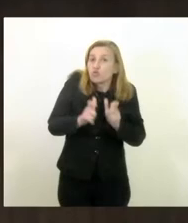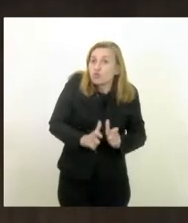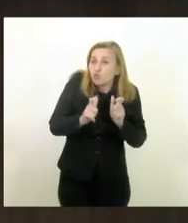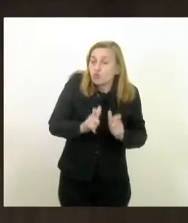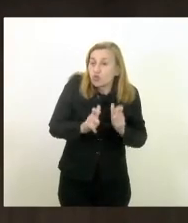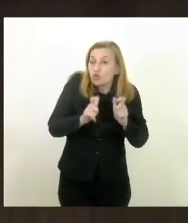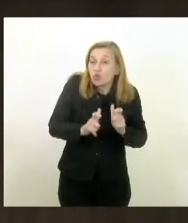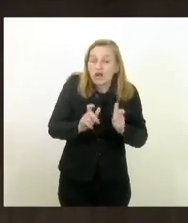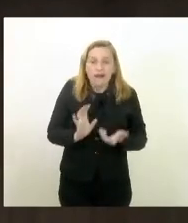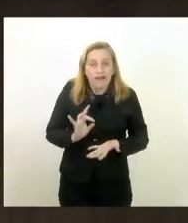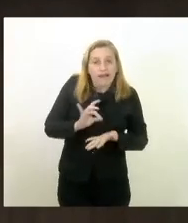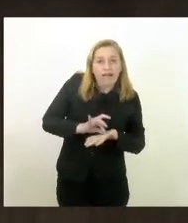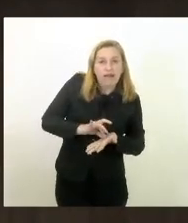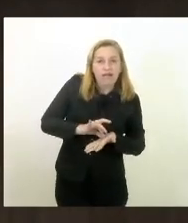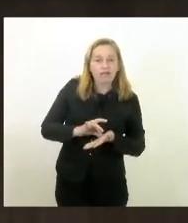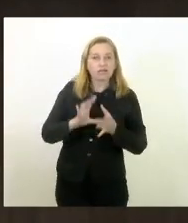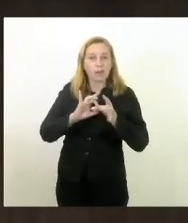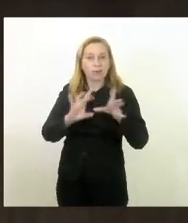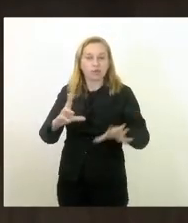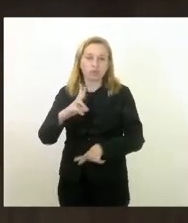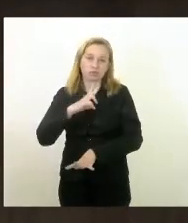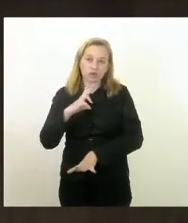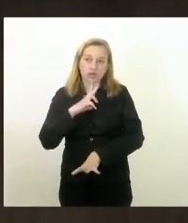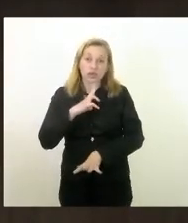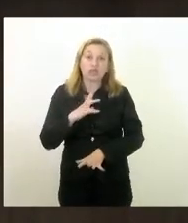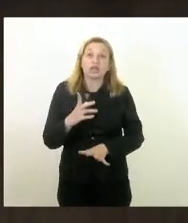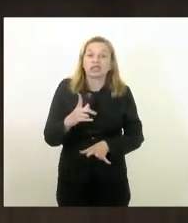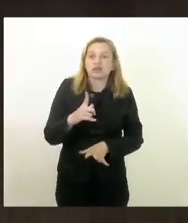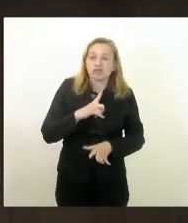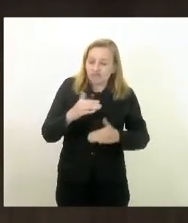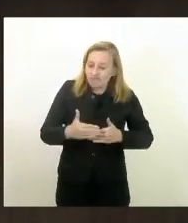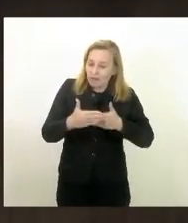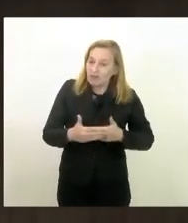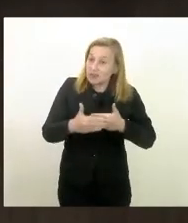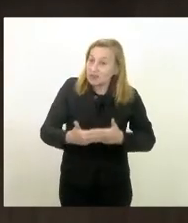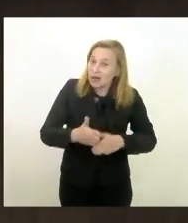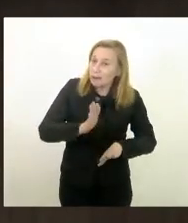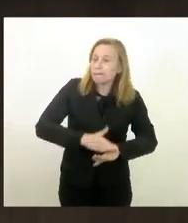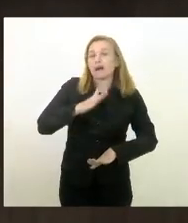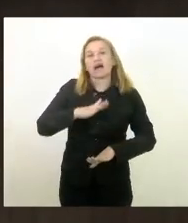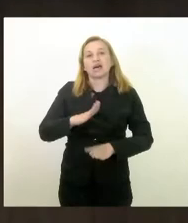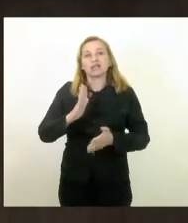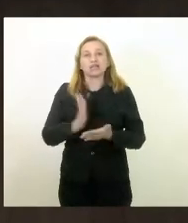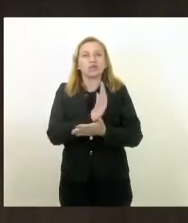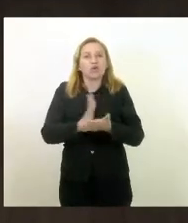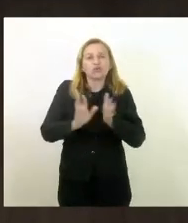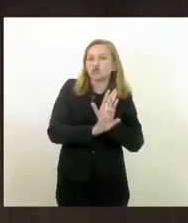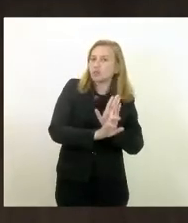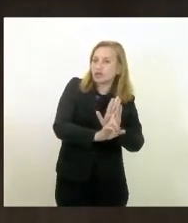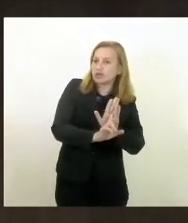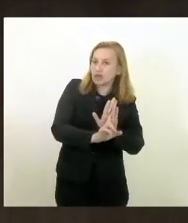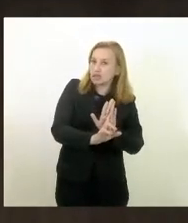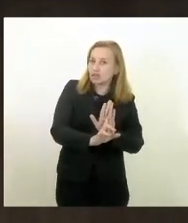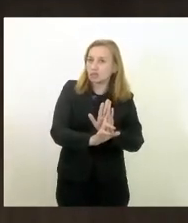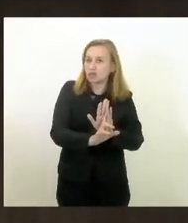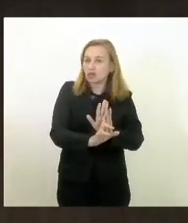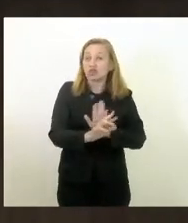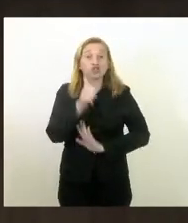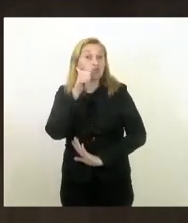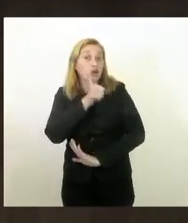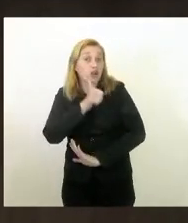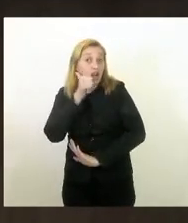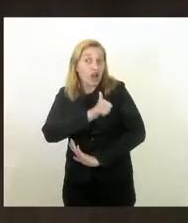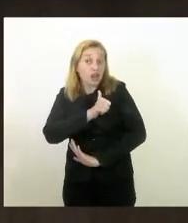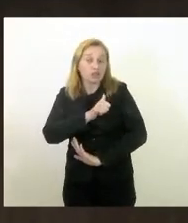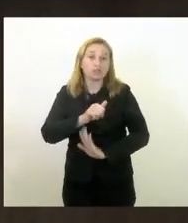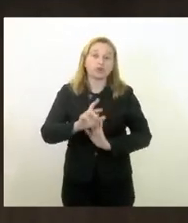real da própria democracia ainda que tenhamos que avançar em termos de representação representação de mulheres